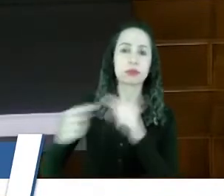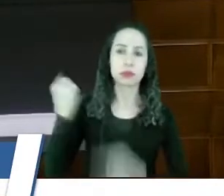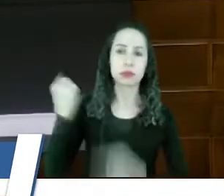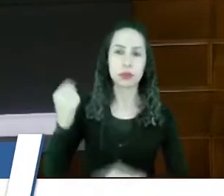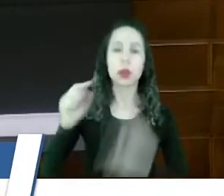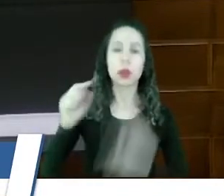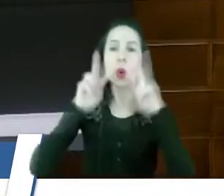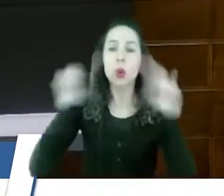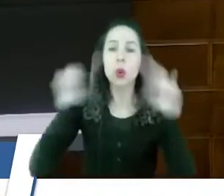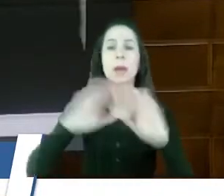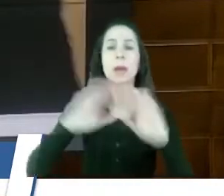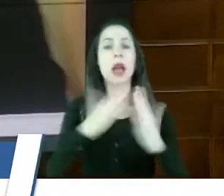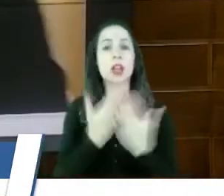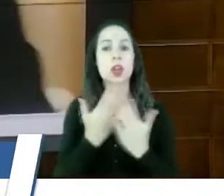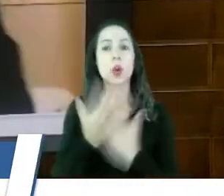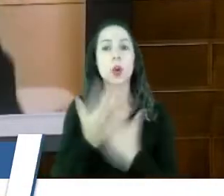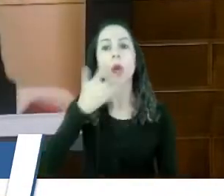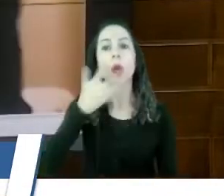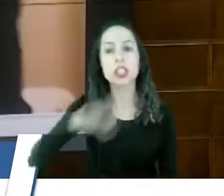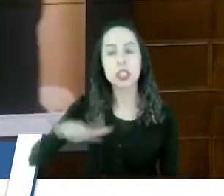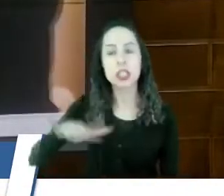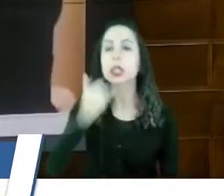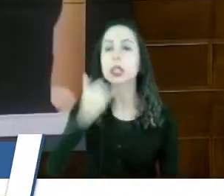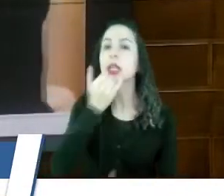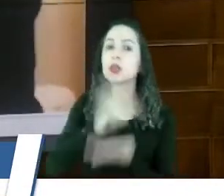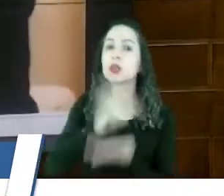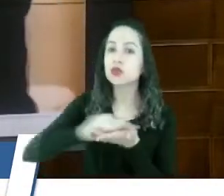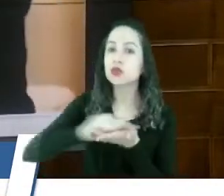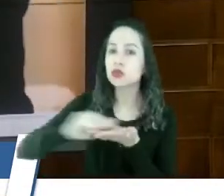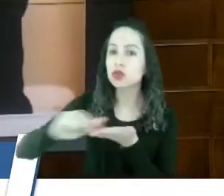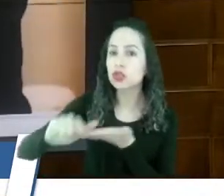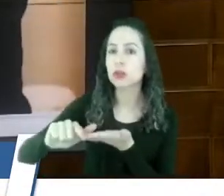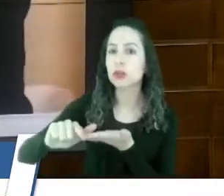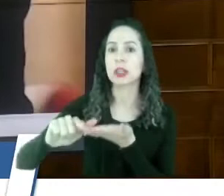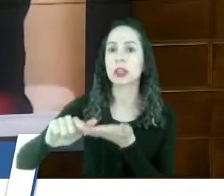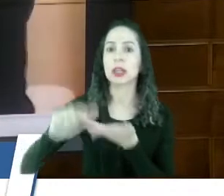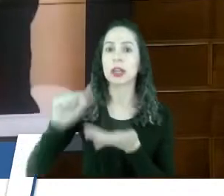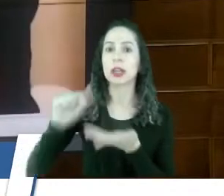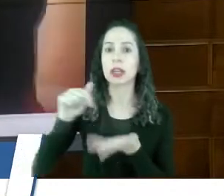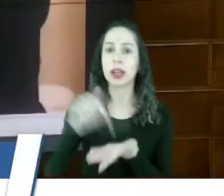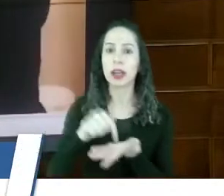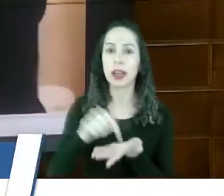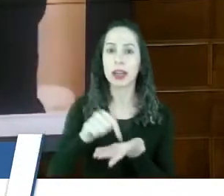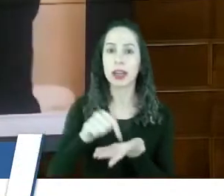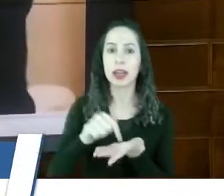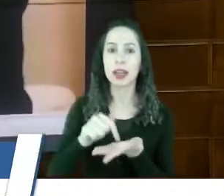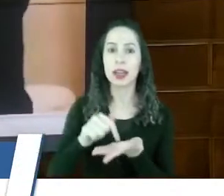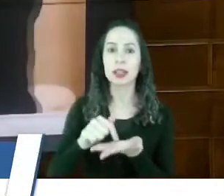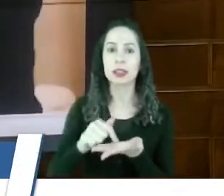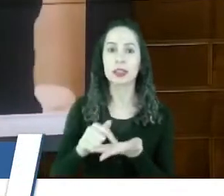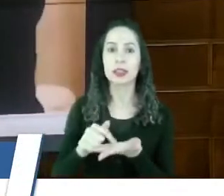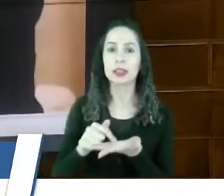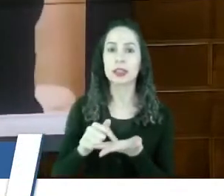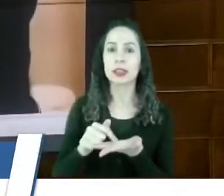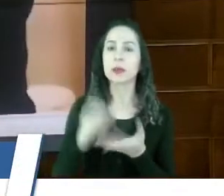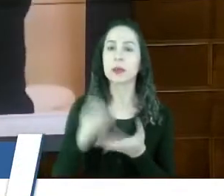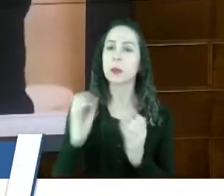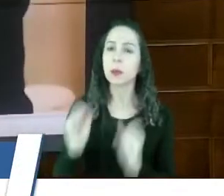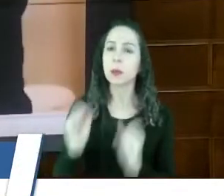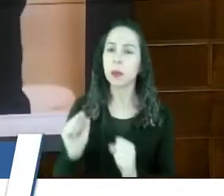de crianças, ela justifica que se dê essa benesse.